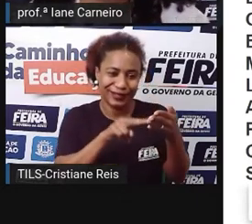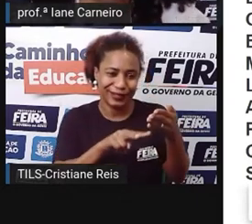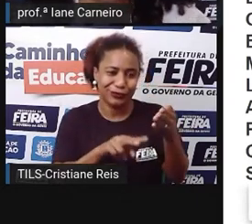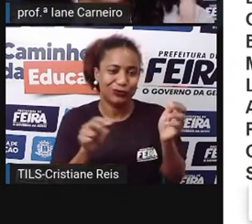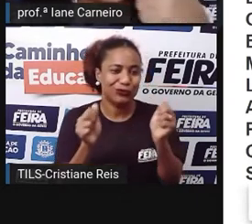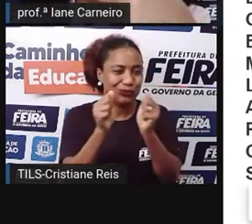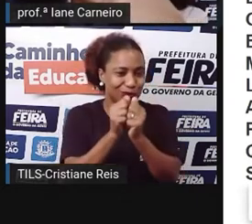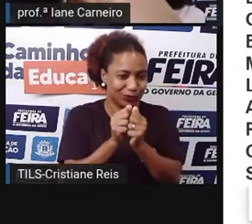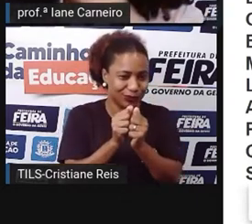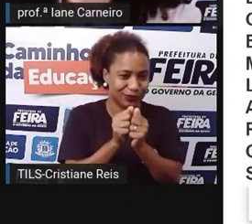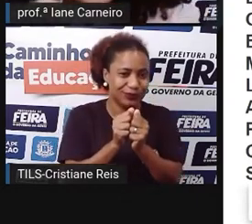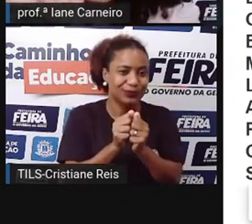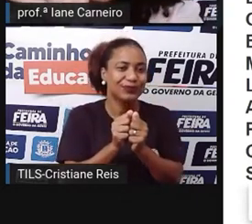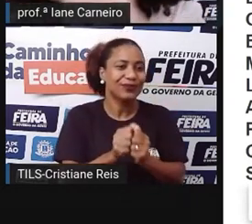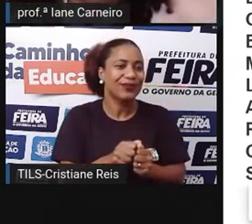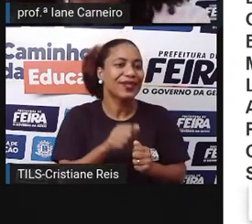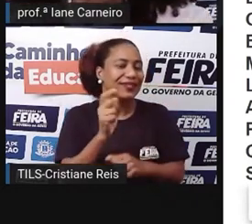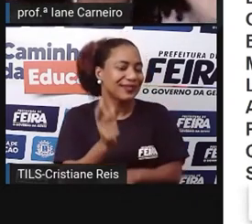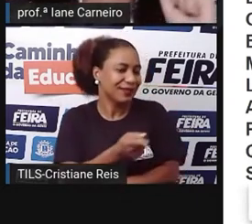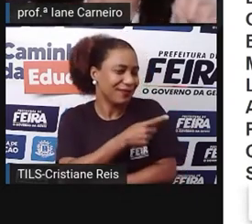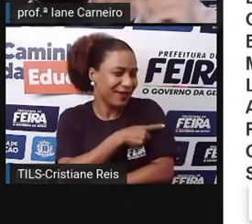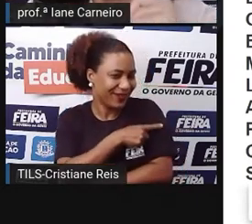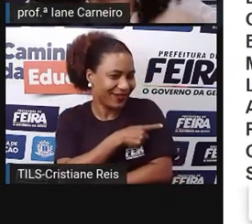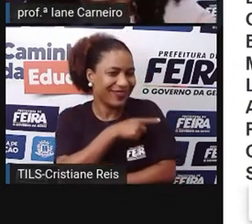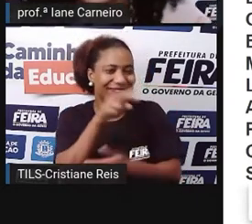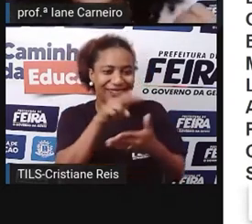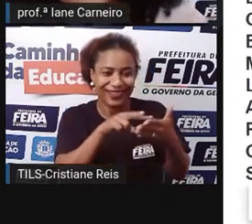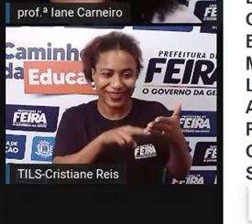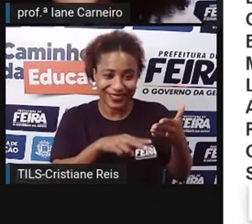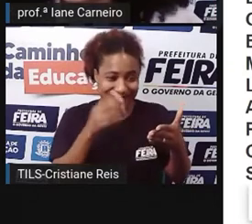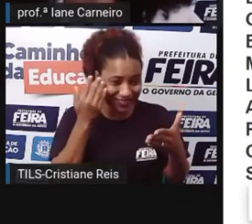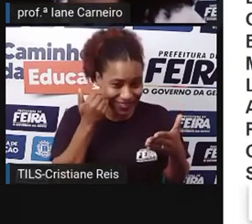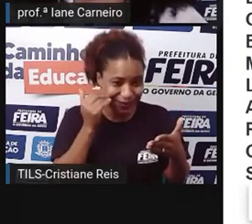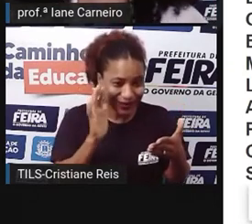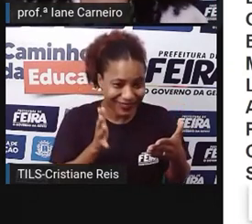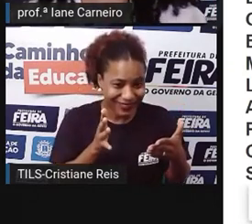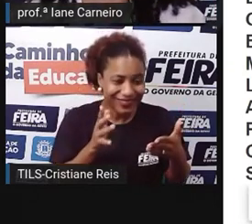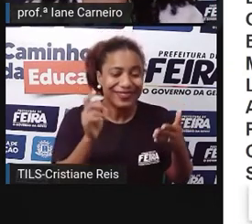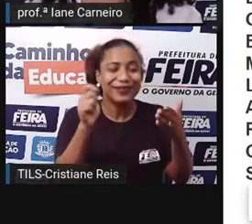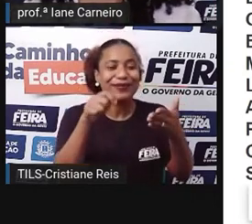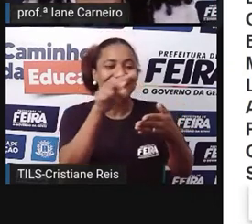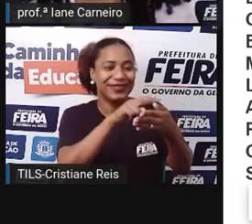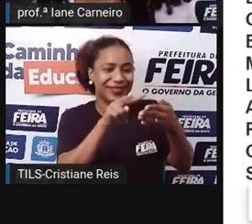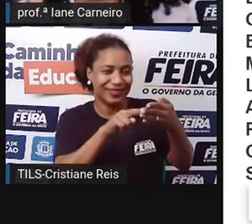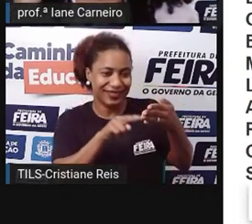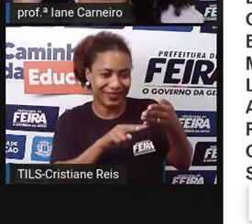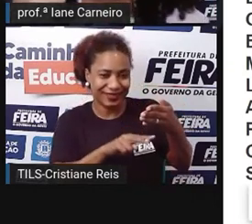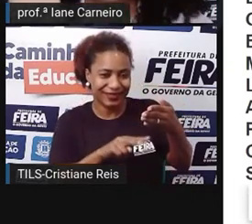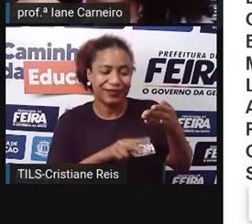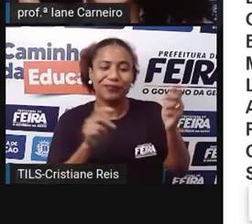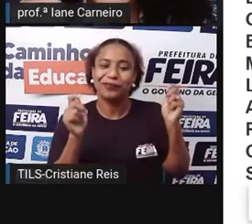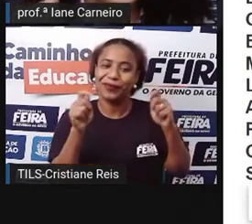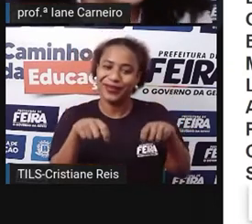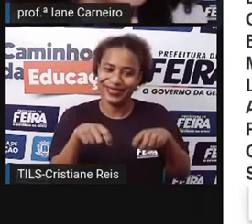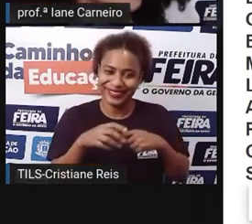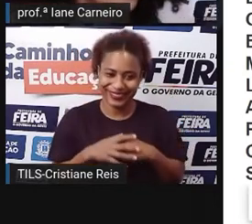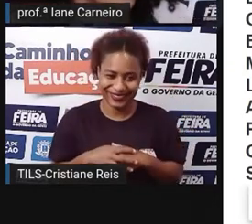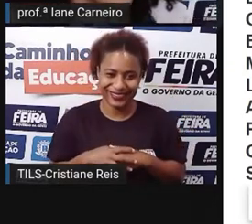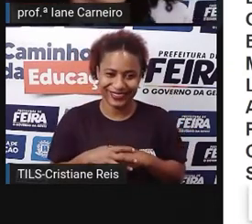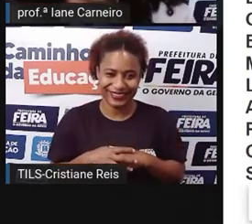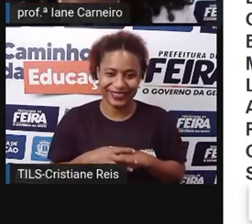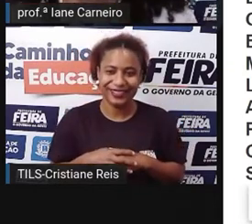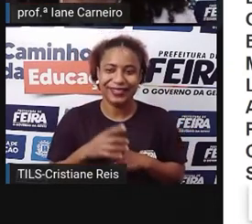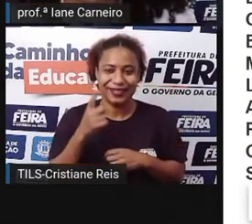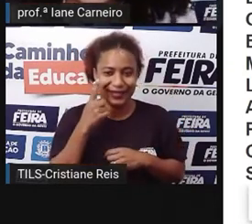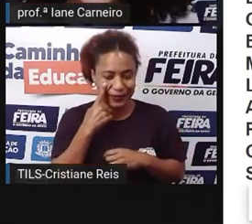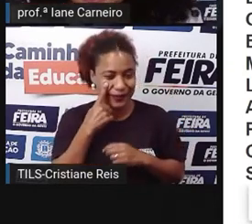Se você já for aluno do primeiro ano que já está lendo, pode aí tentar fazer a leitura do livro toda. Tá bom? Então vamos